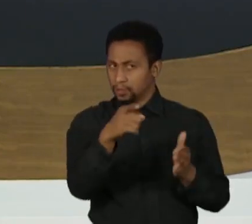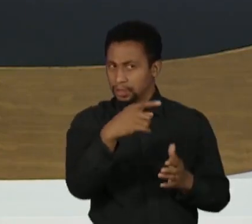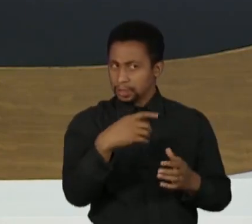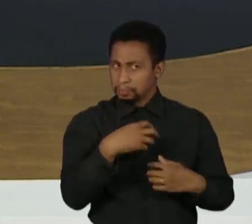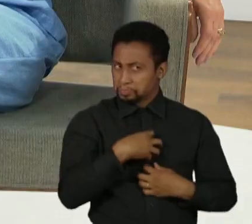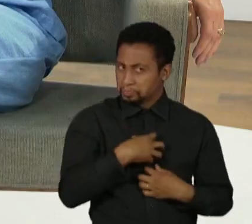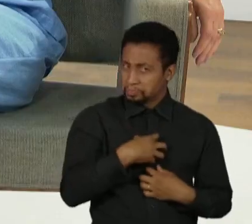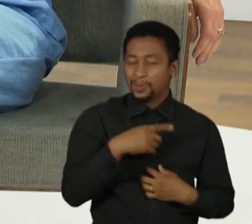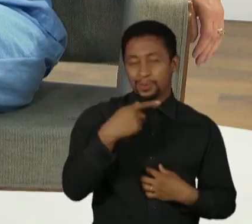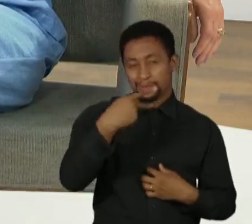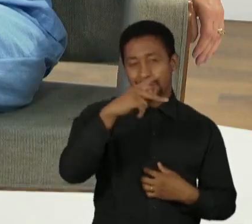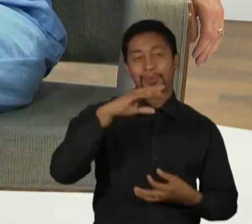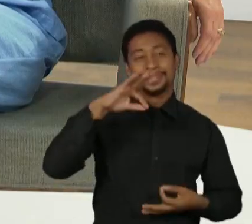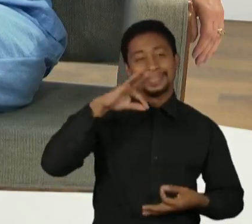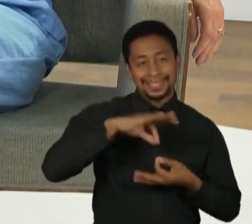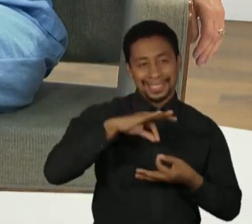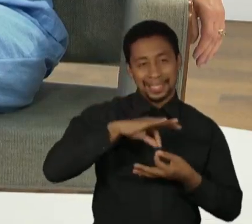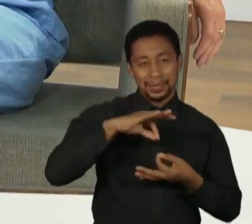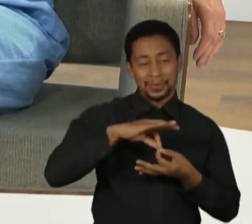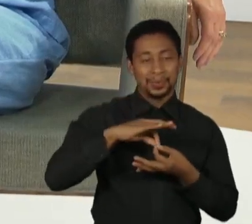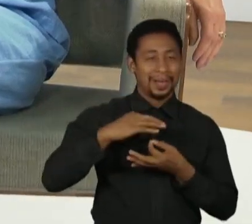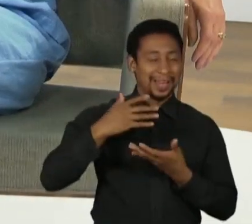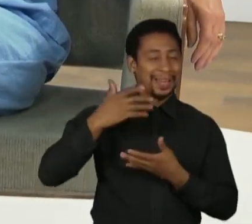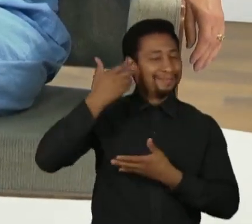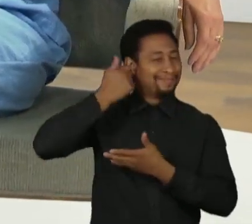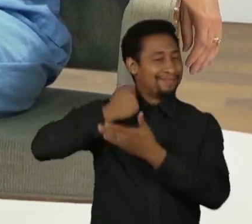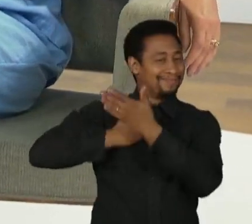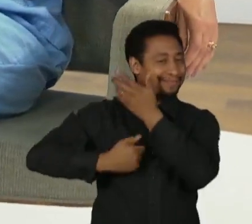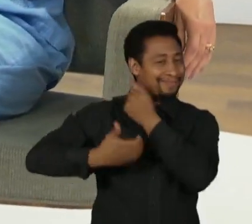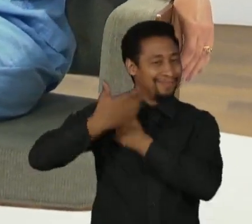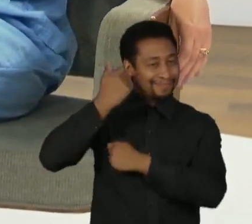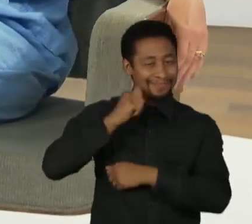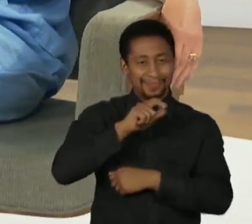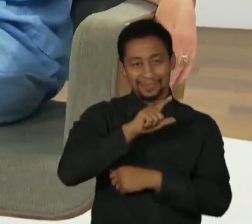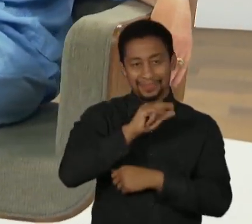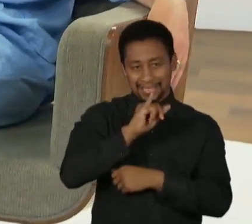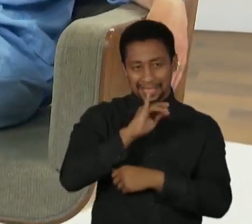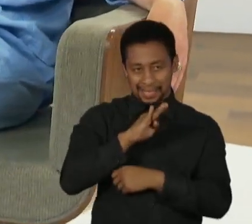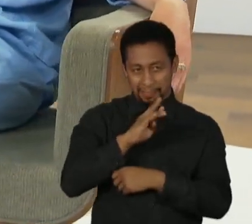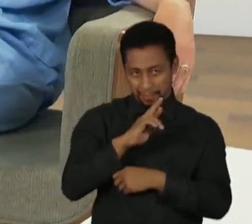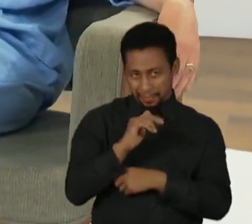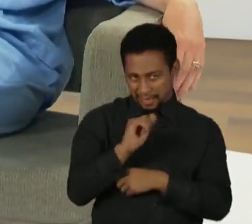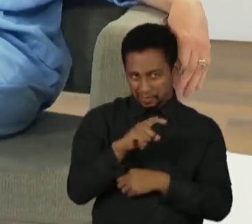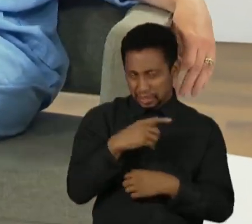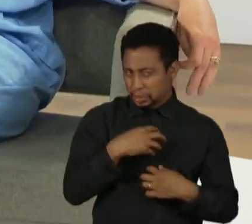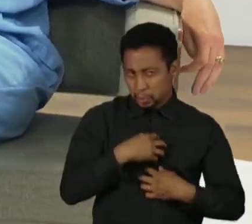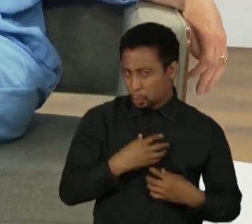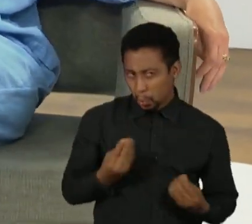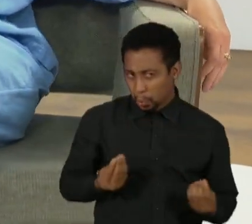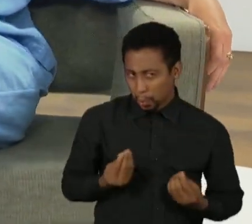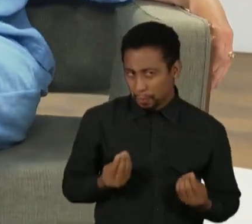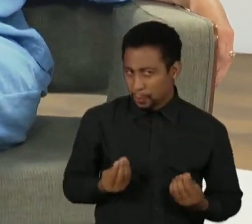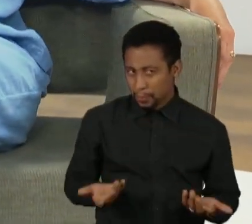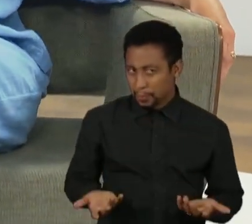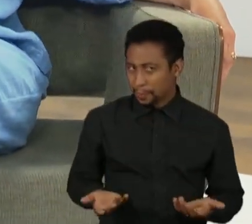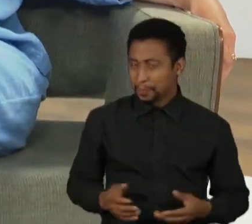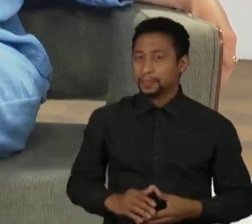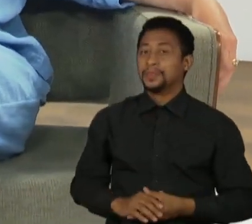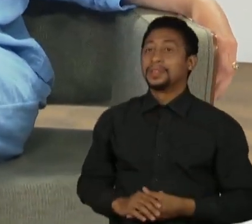chateada com essa injustiça ou você encara numa boa? Não, eu fico chateada, mas assim...